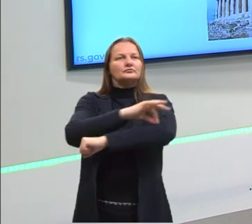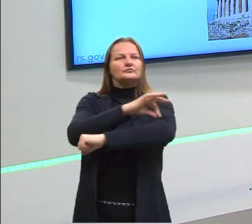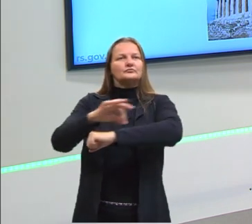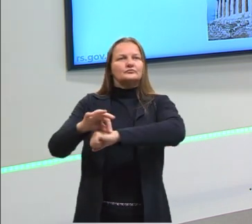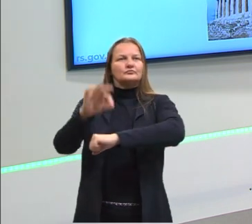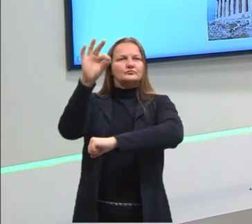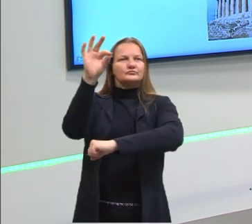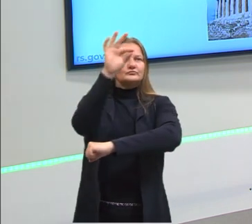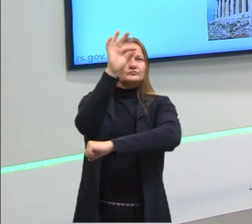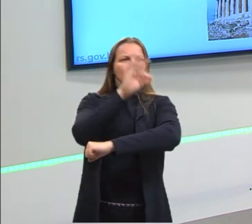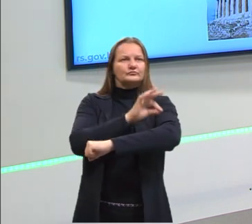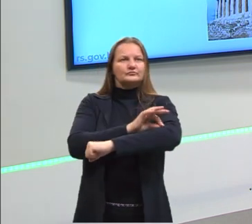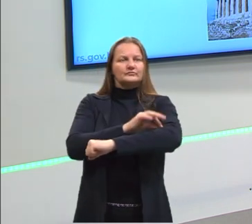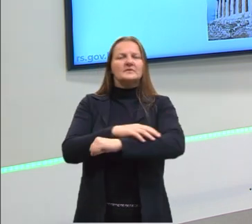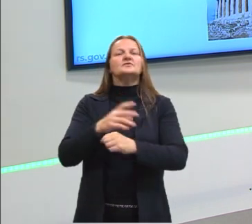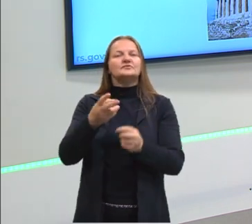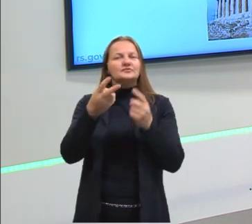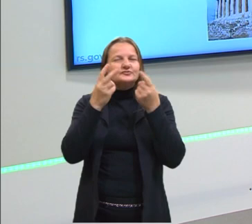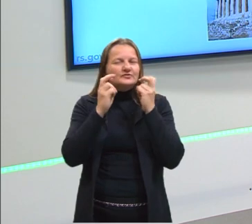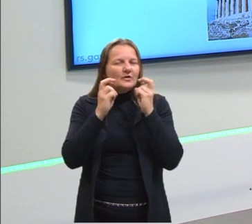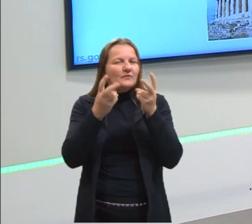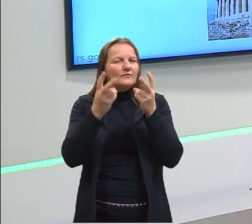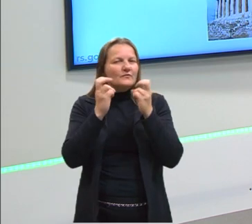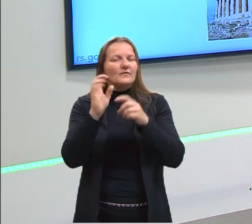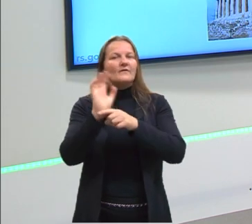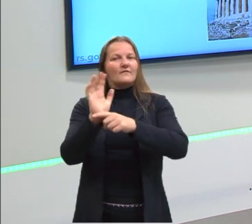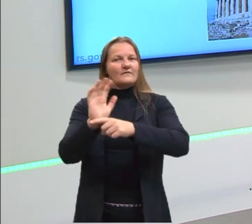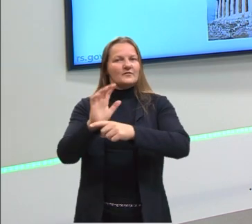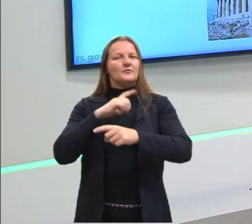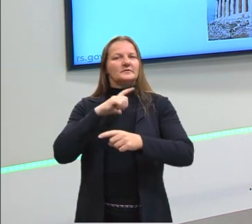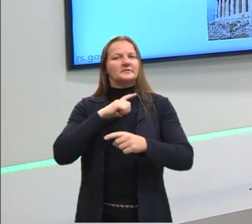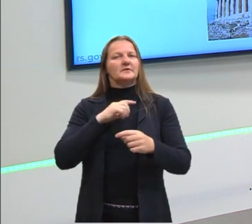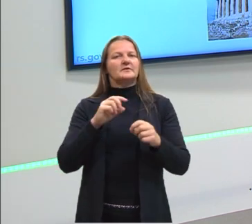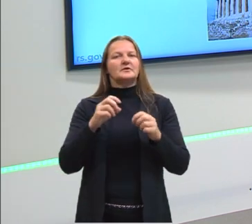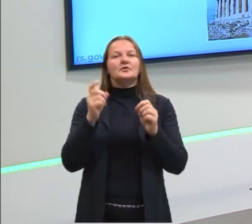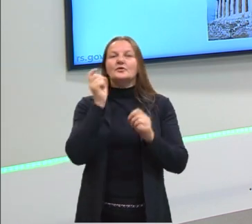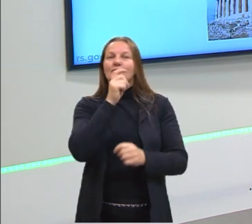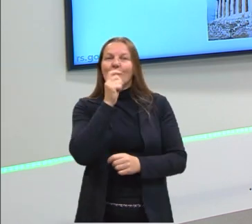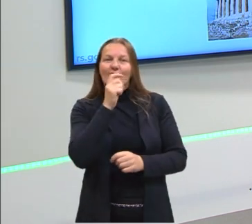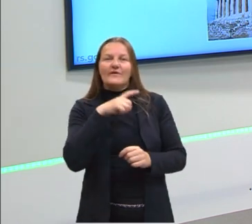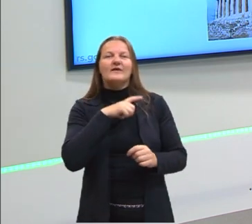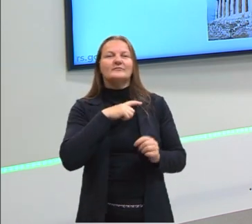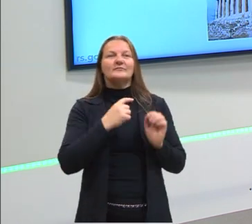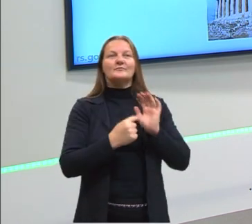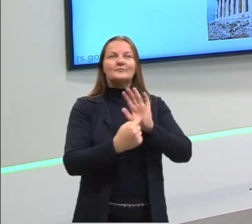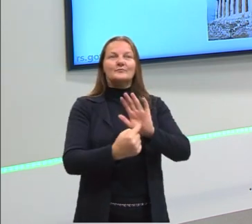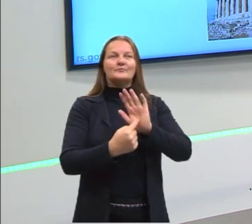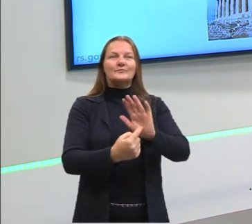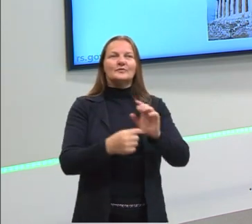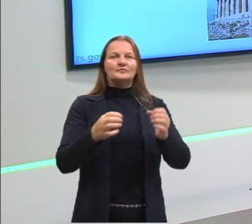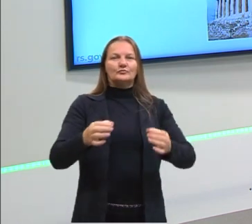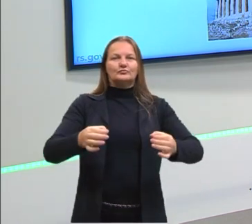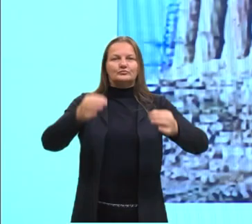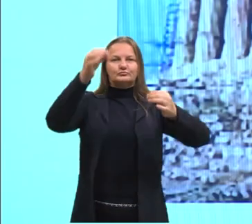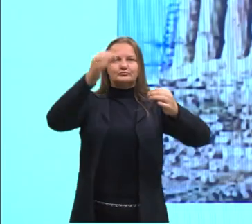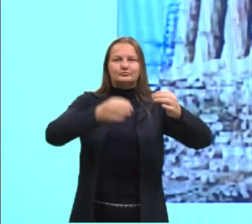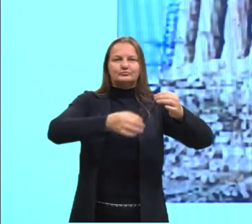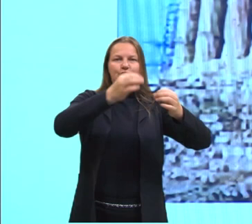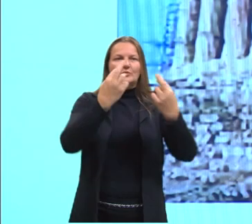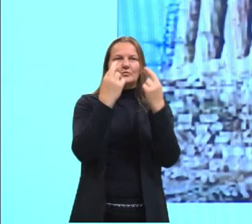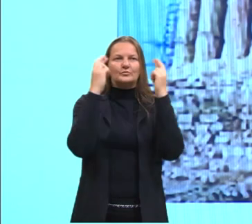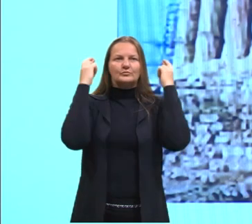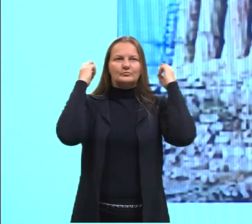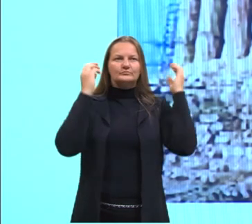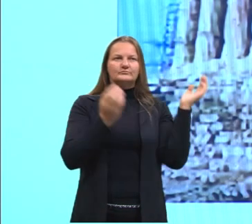Nós já conhecemos, já assistimos em filmes, vimos em algumas novelas, essas colunas gregas.